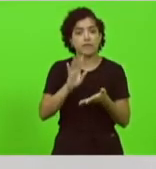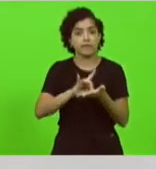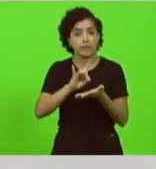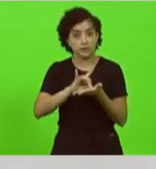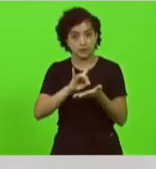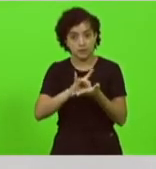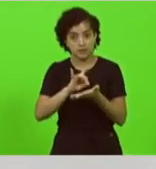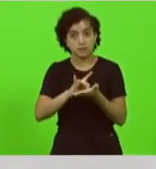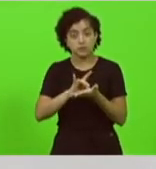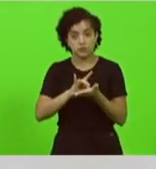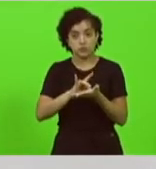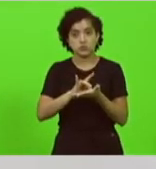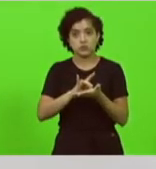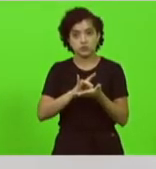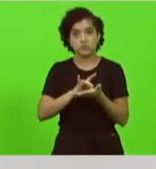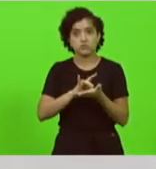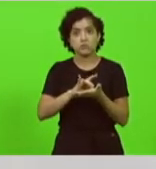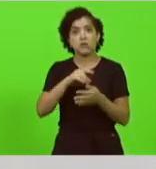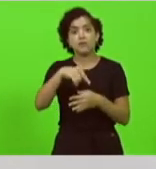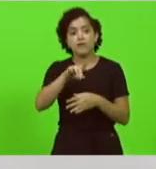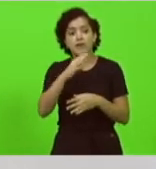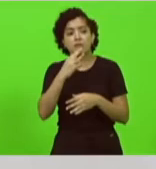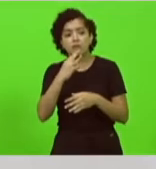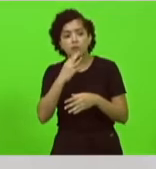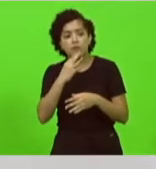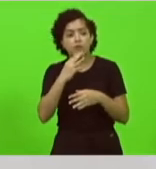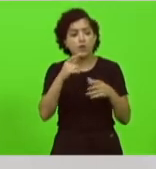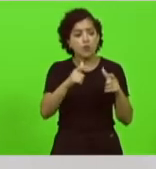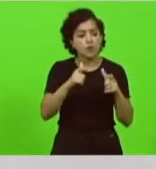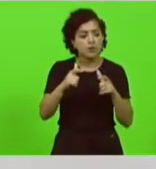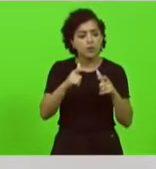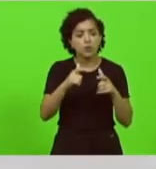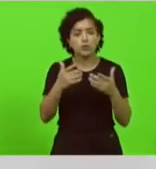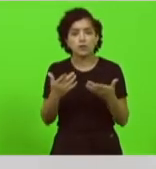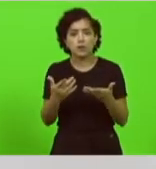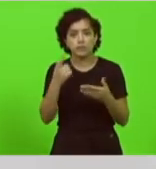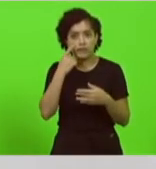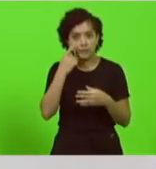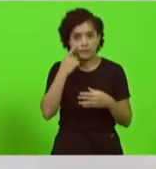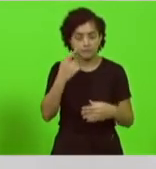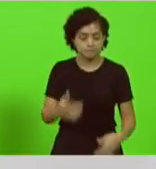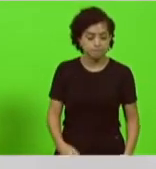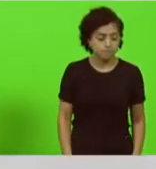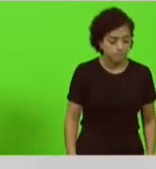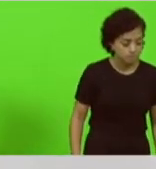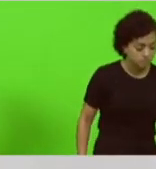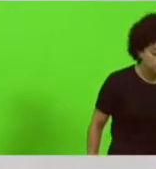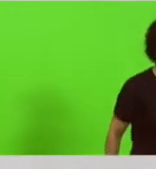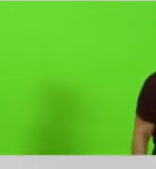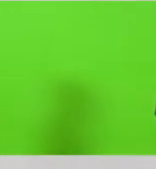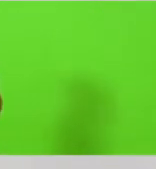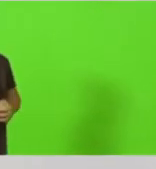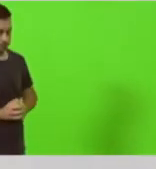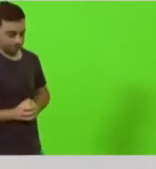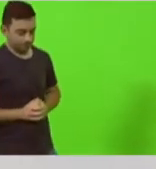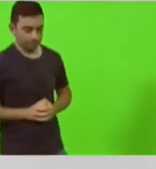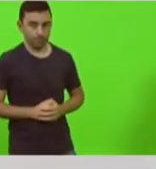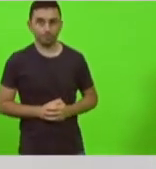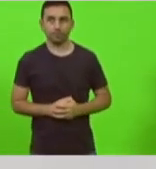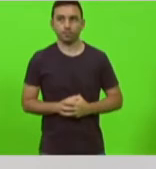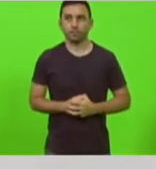real e vai lá e conhece vai lá e olha quem duvida faça isso vamos fazer alguma coisa?